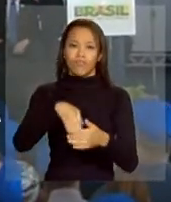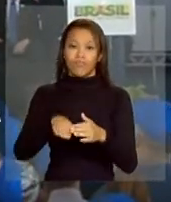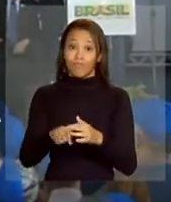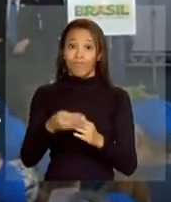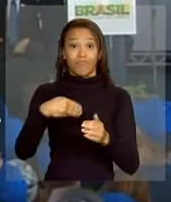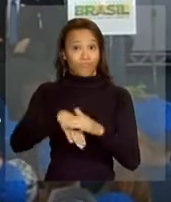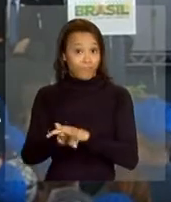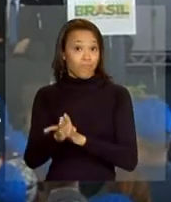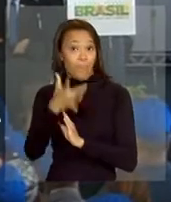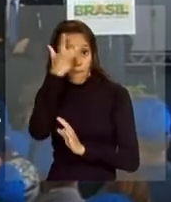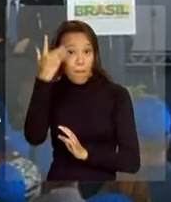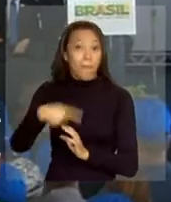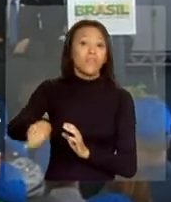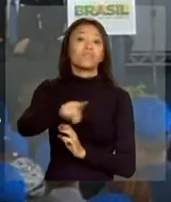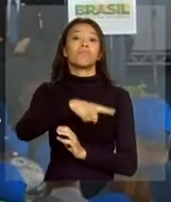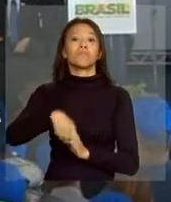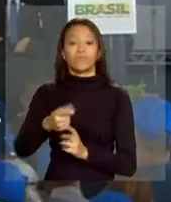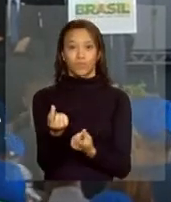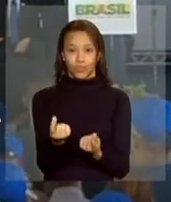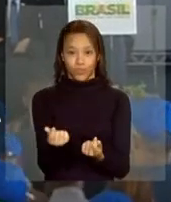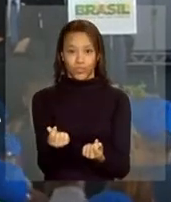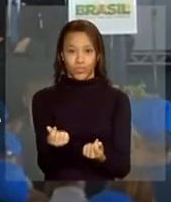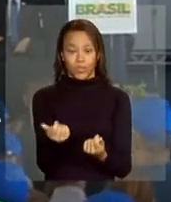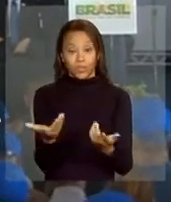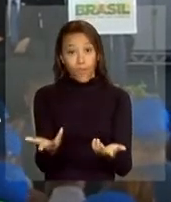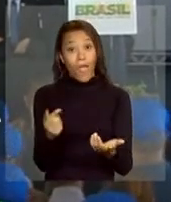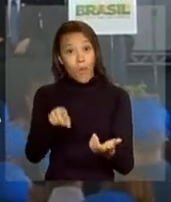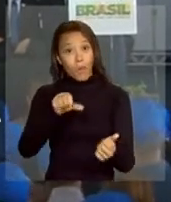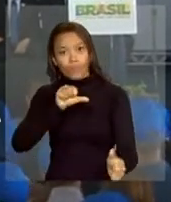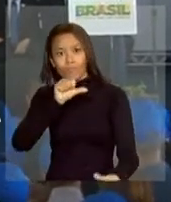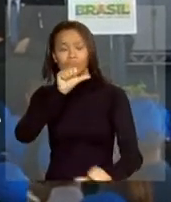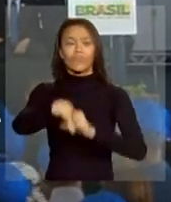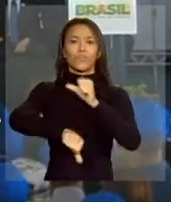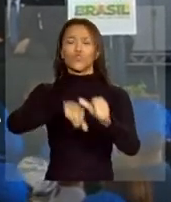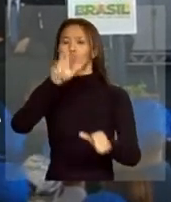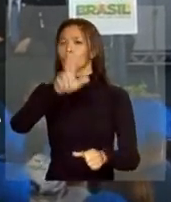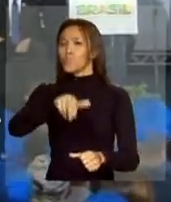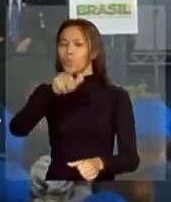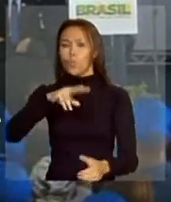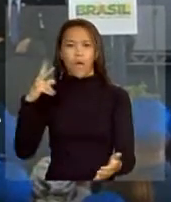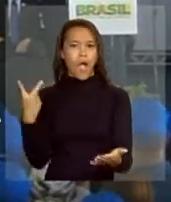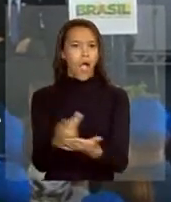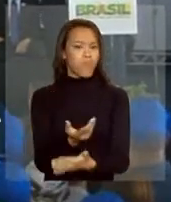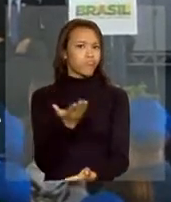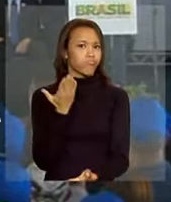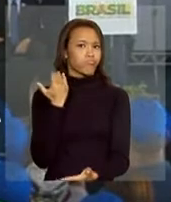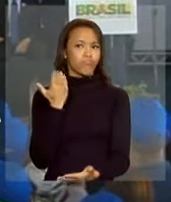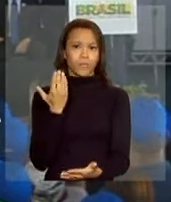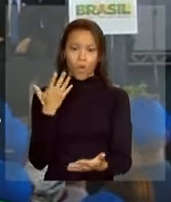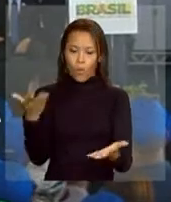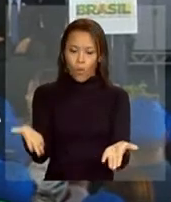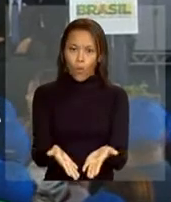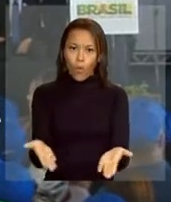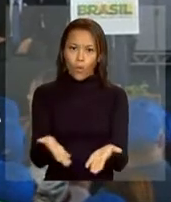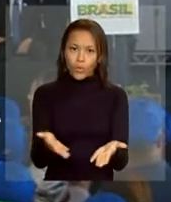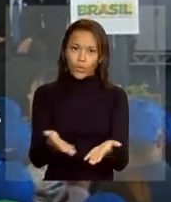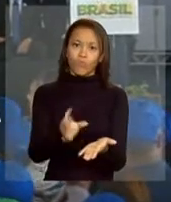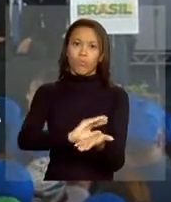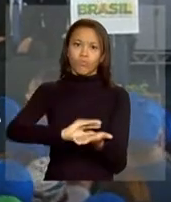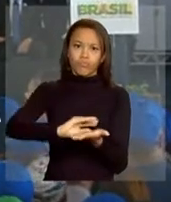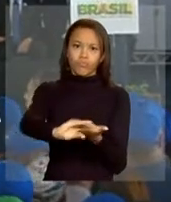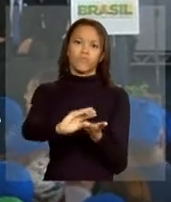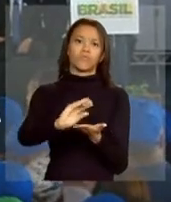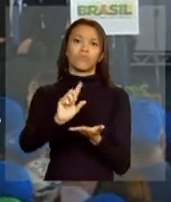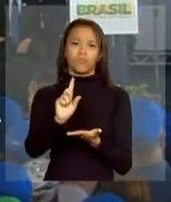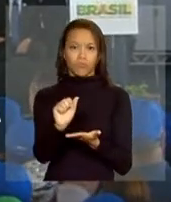Então, é uma mudança que nunca aconteceu. Um serviço público amadurecer, um investimento